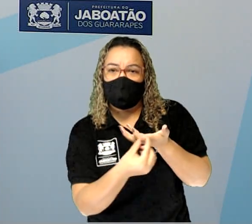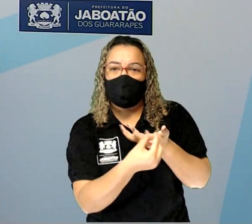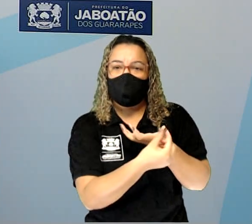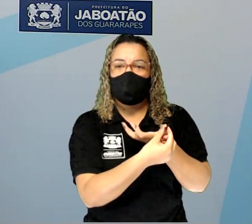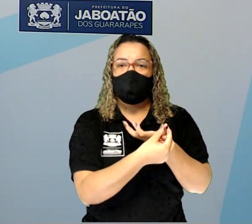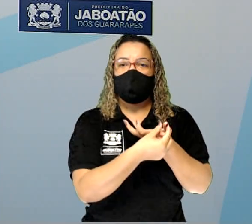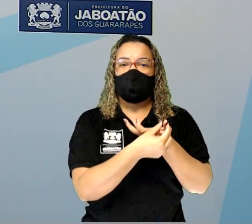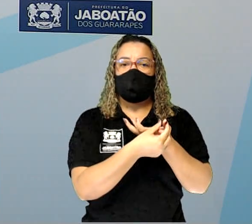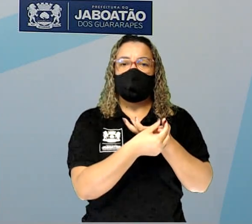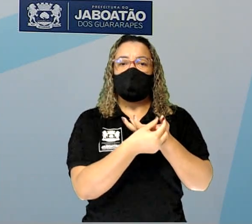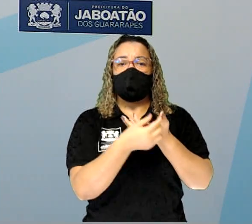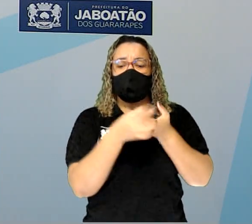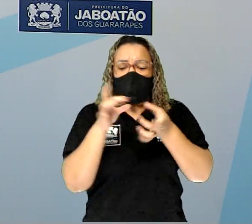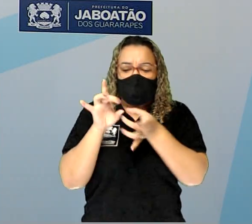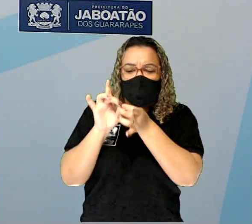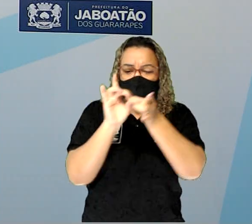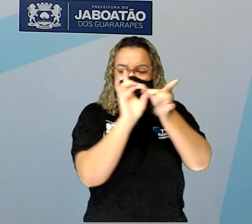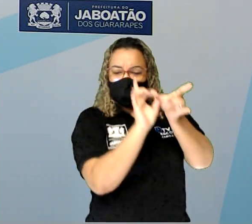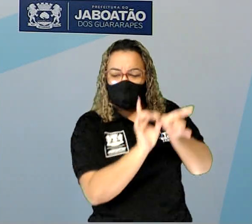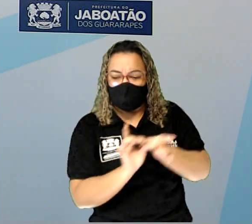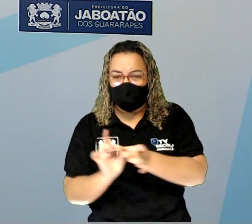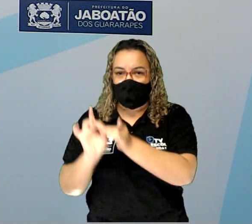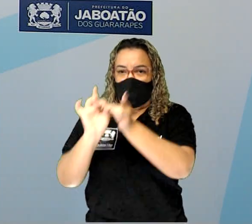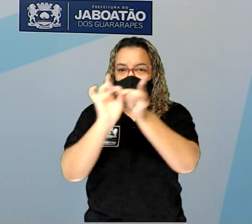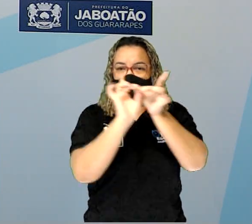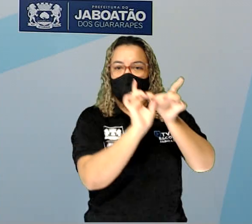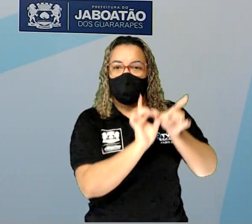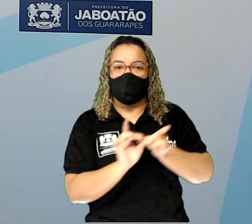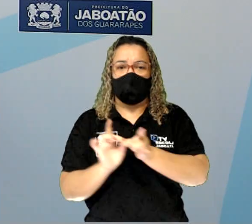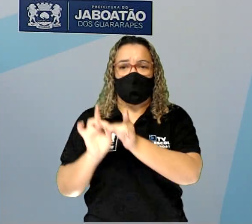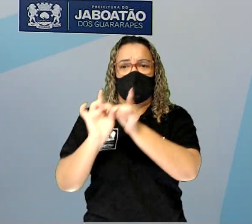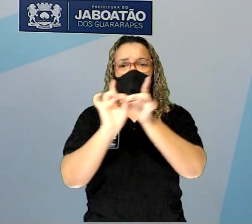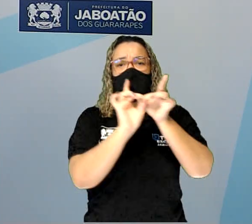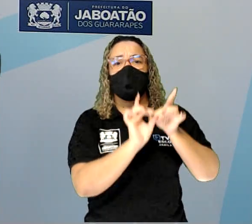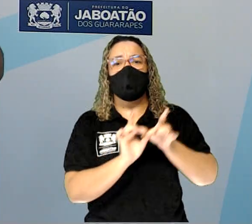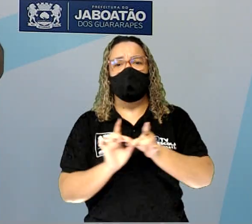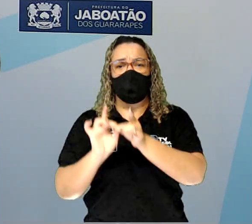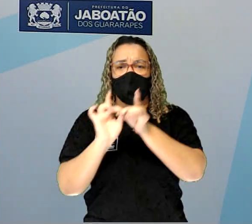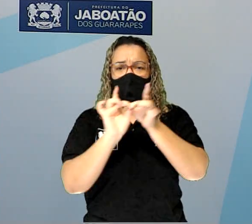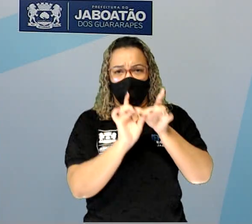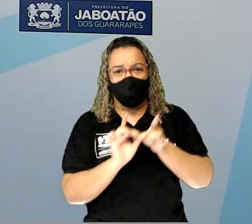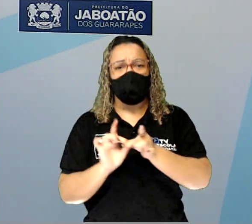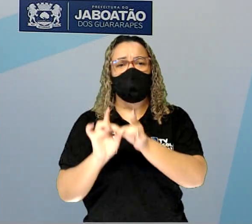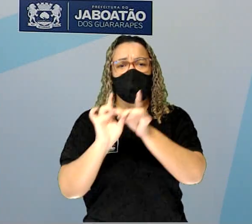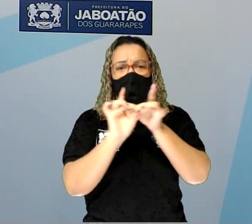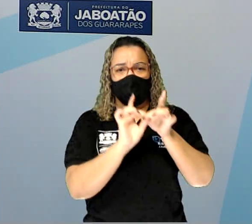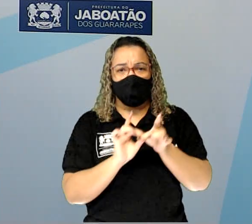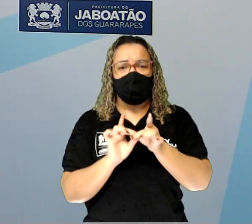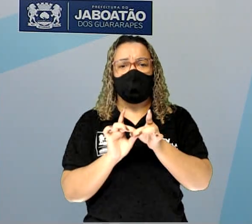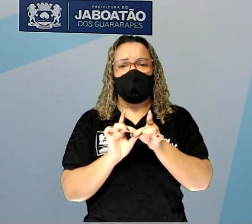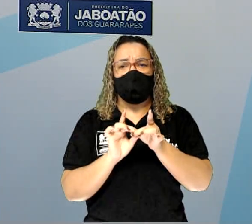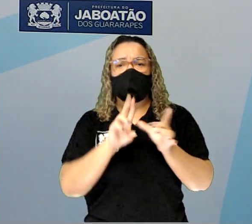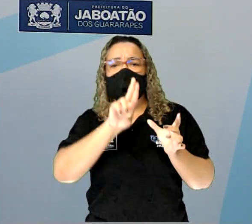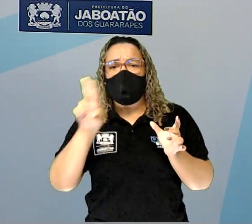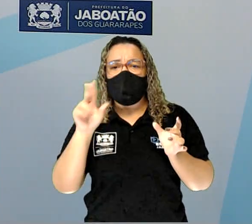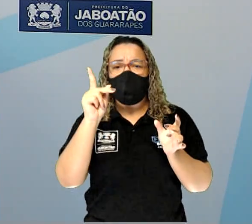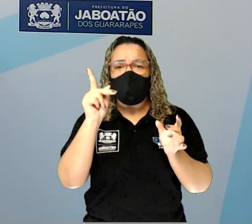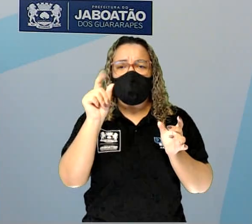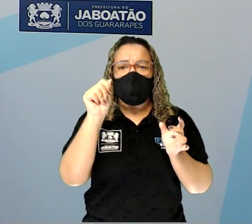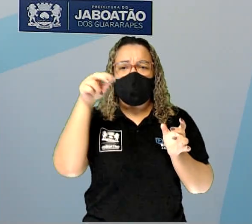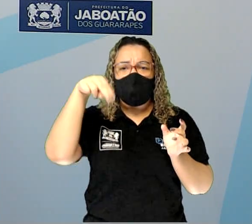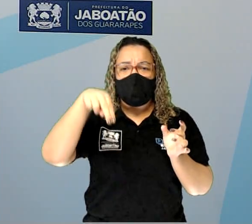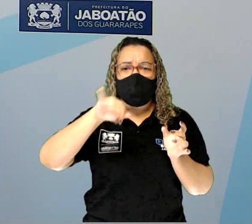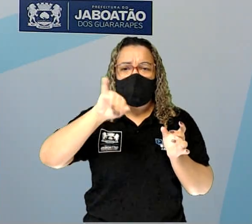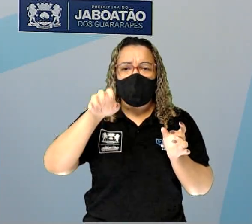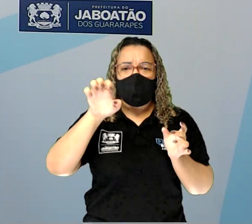estiveram unidos em uma só massa, chamada de Pangeia. A